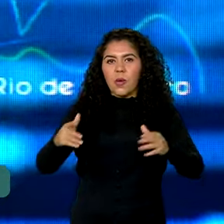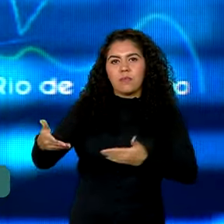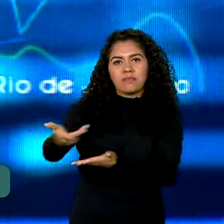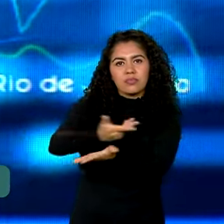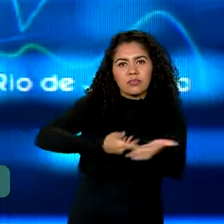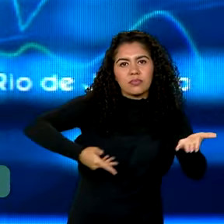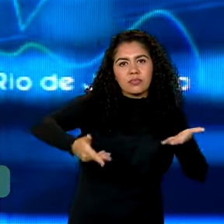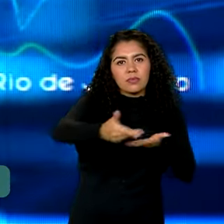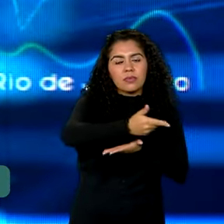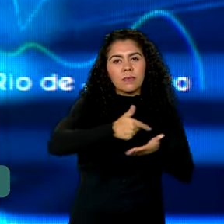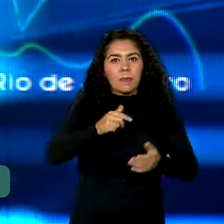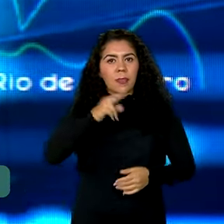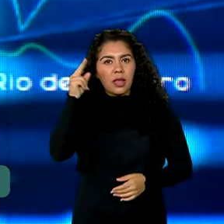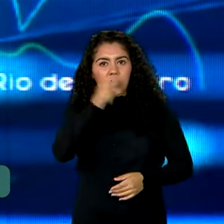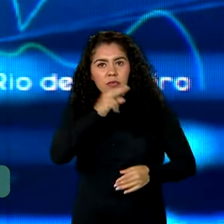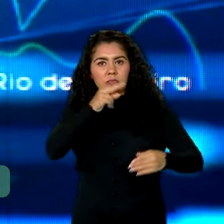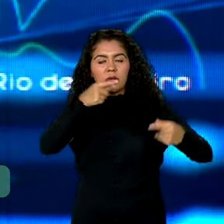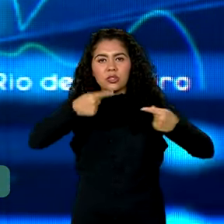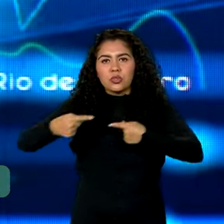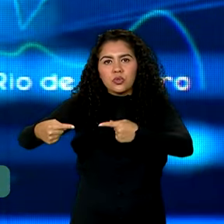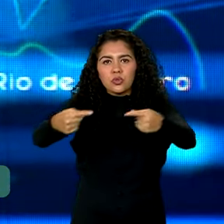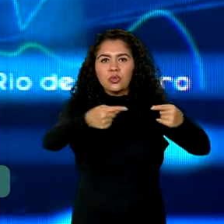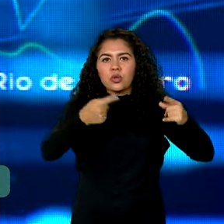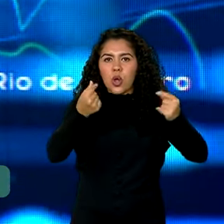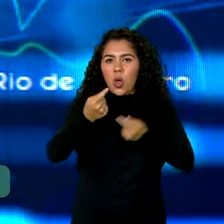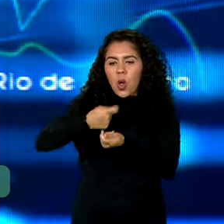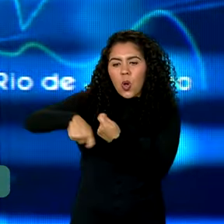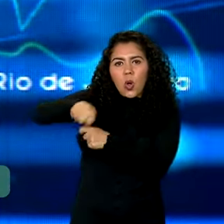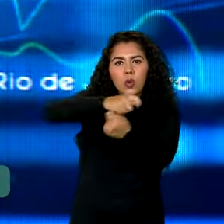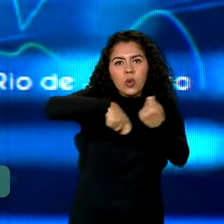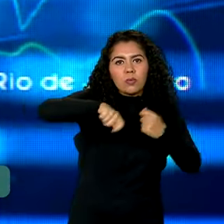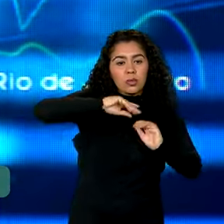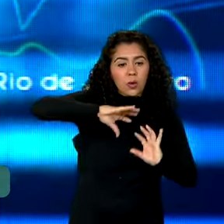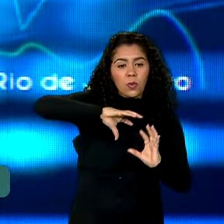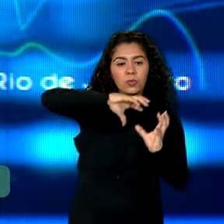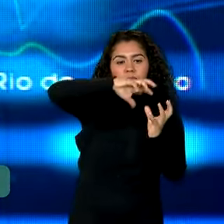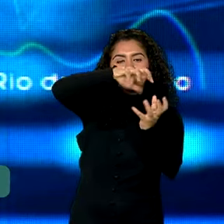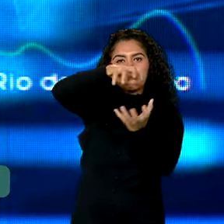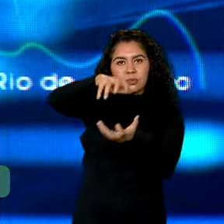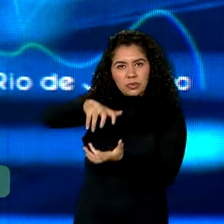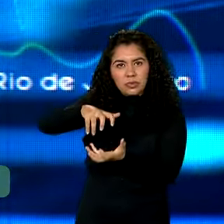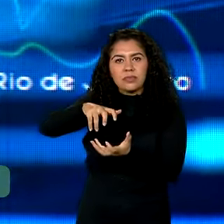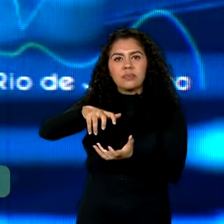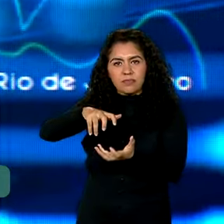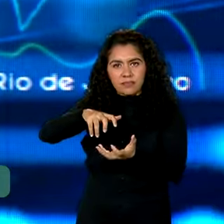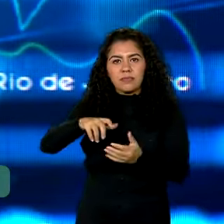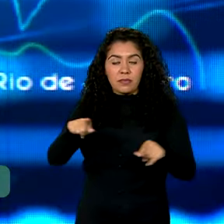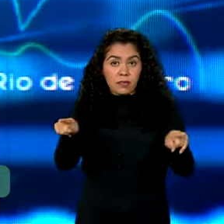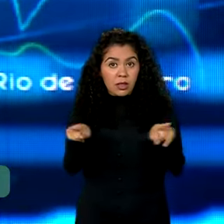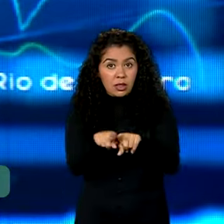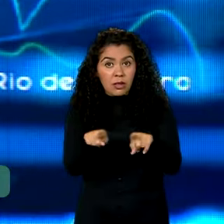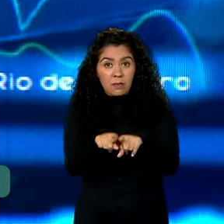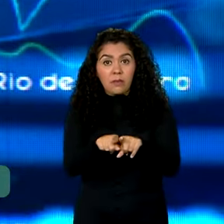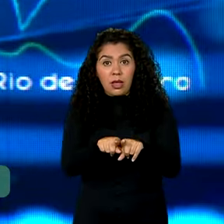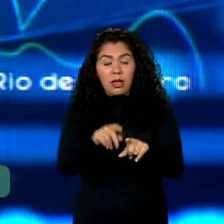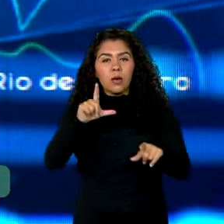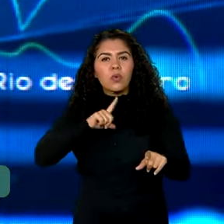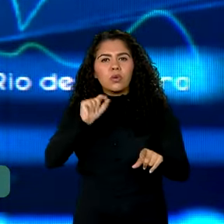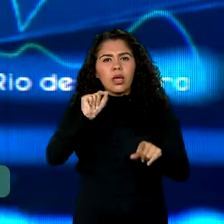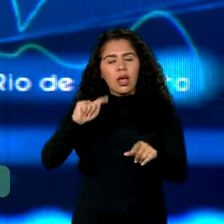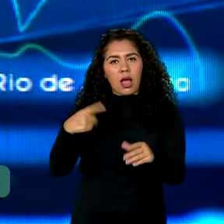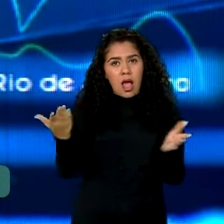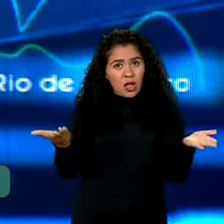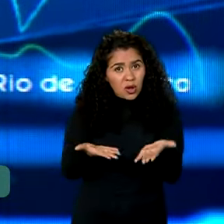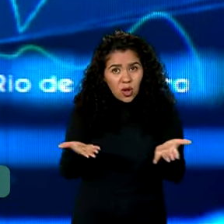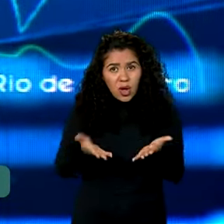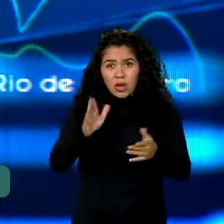atores emergentes no debate econômico mundial para além dos centros tradicionais. Já é passada